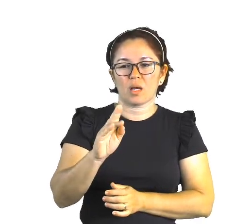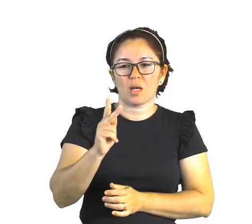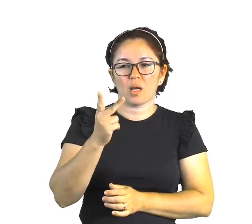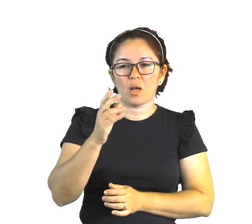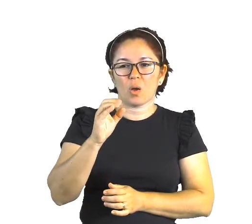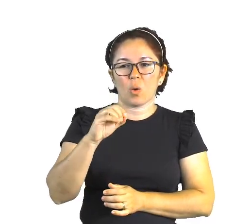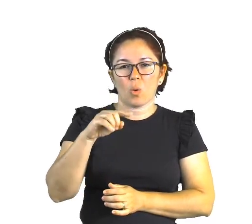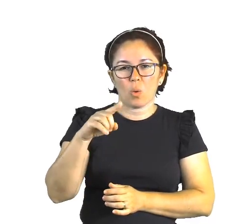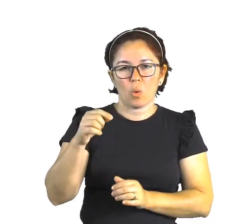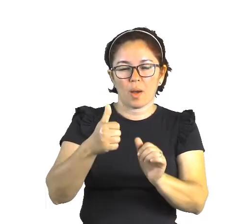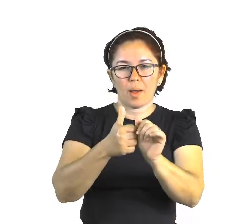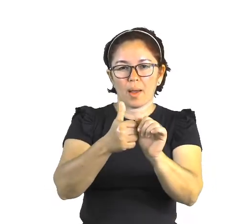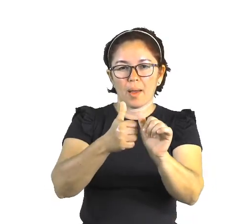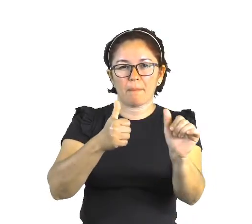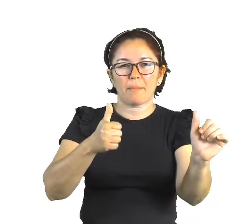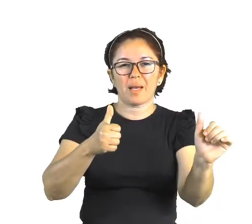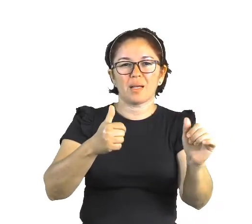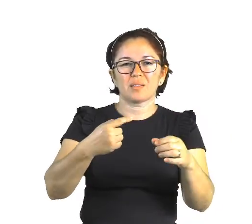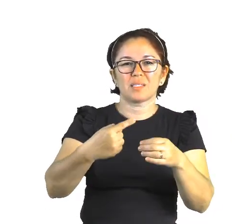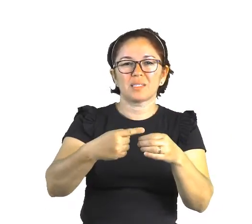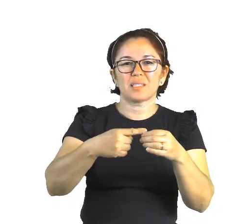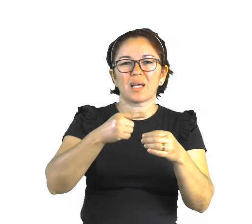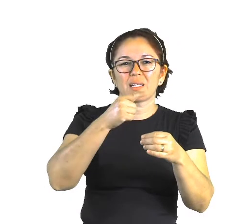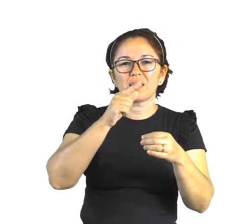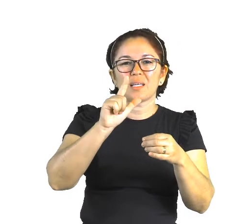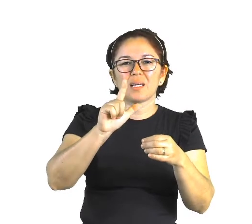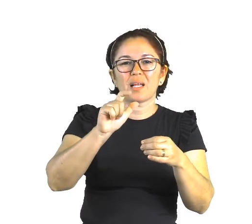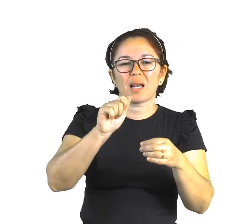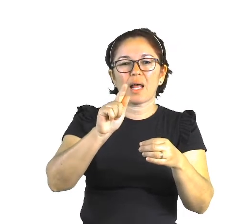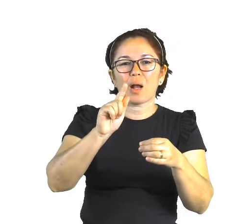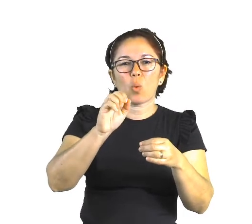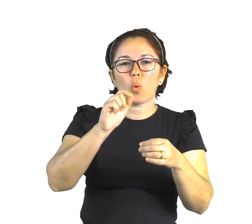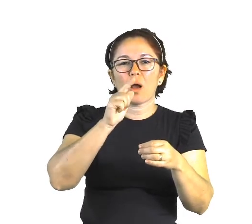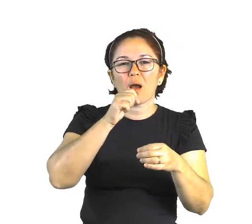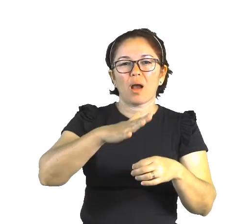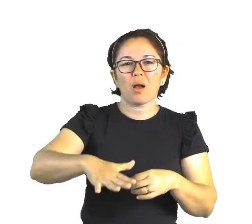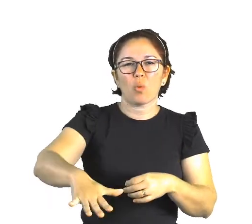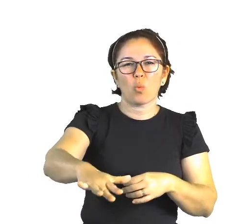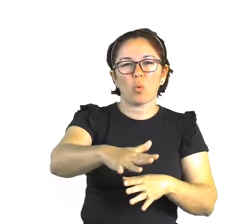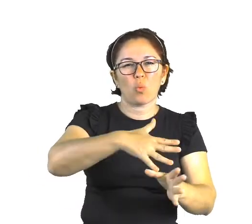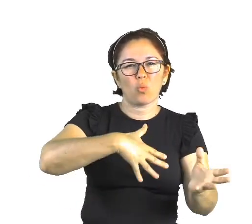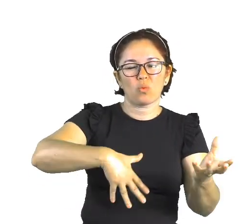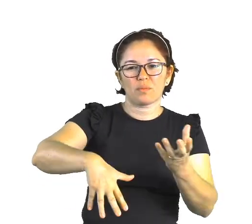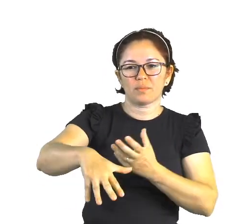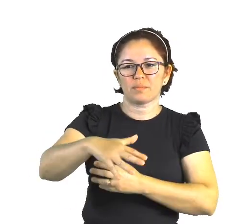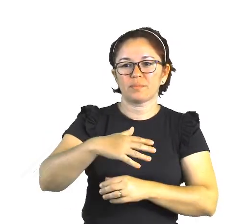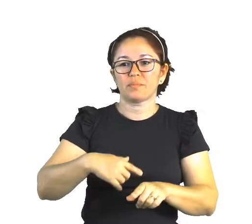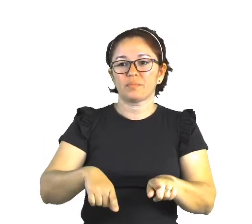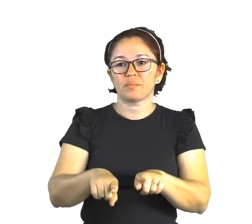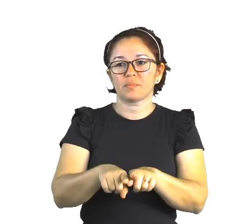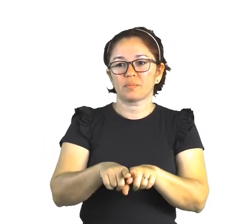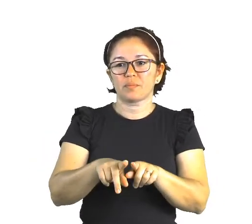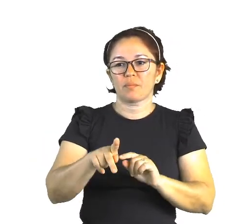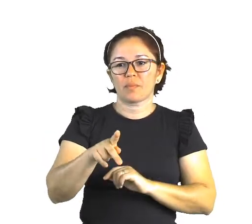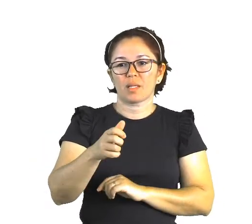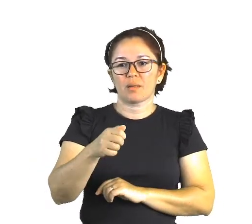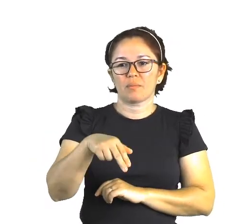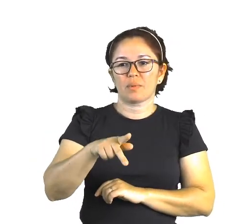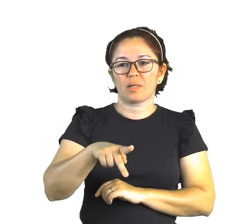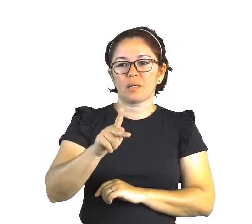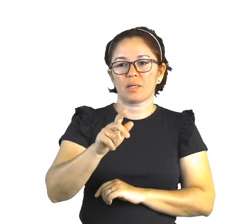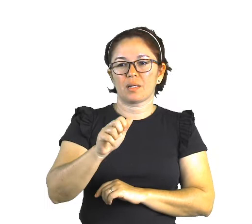E os Pancararo, os Pancararo estão localizados no município de